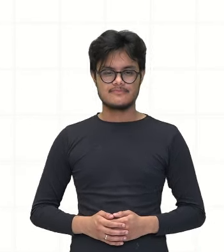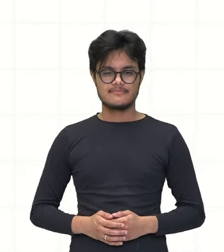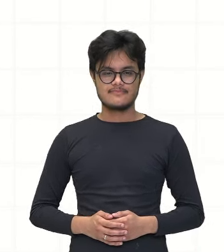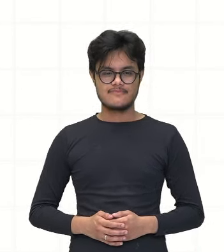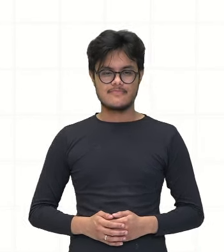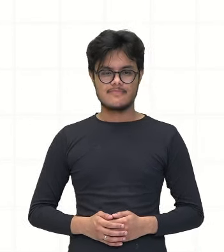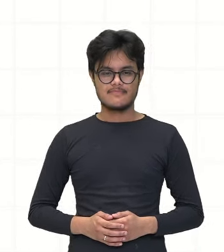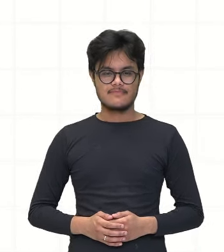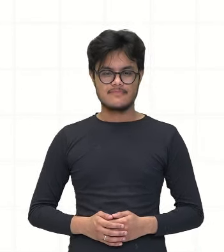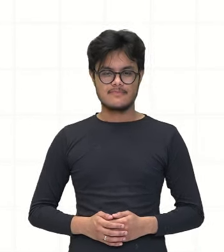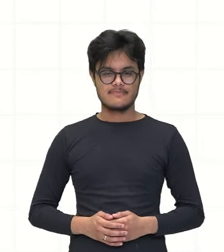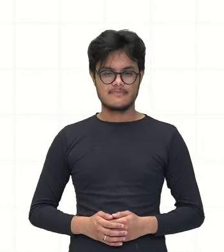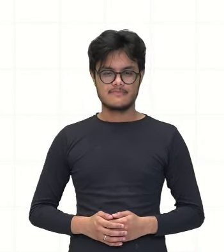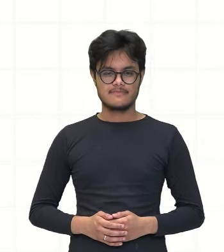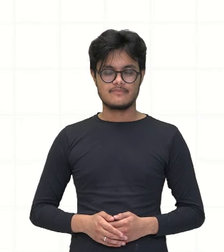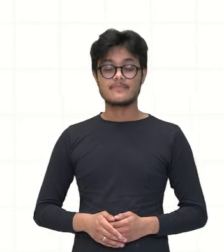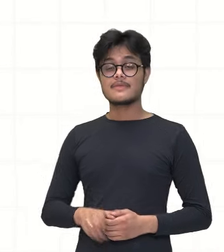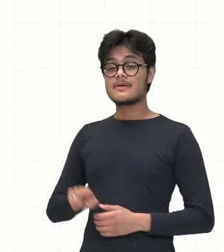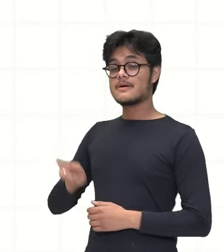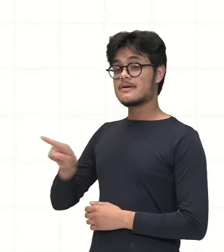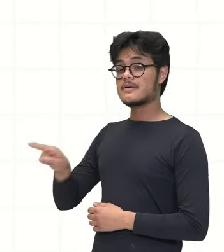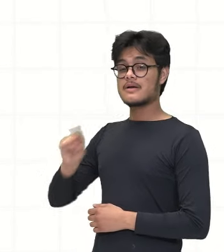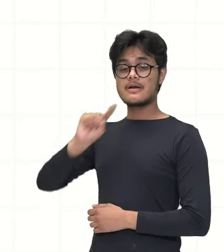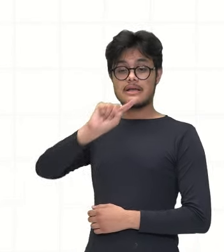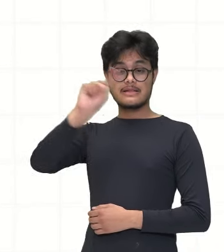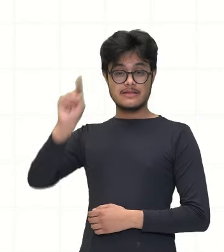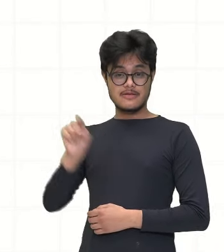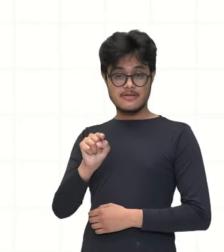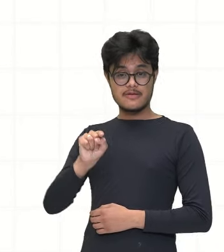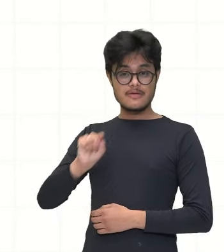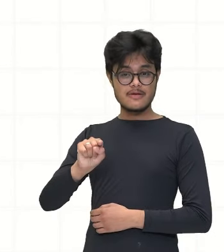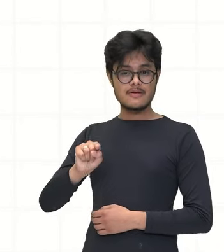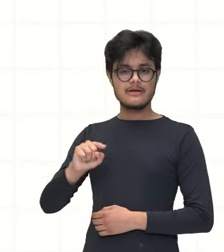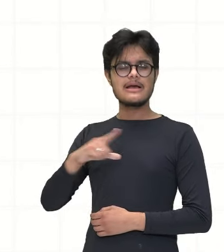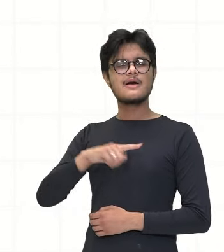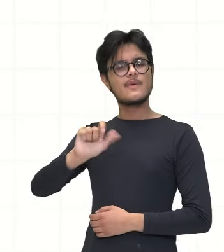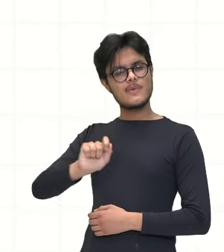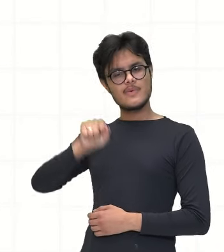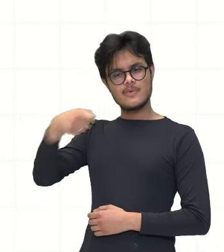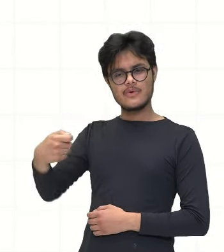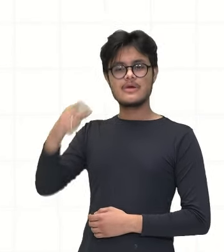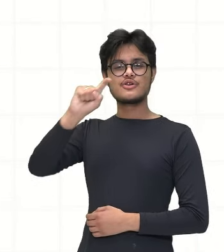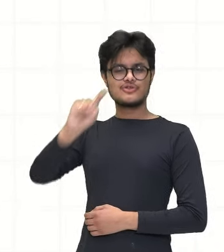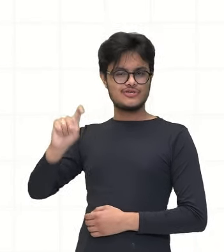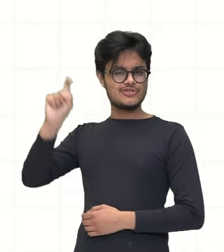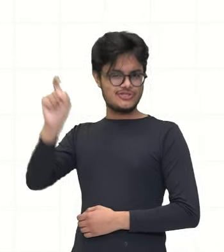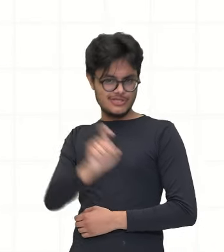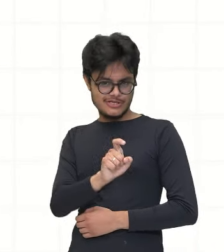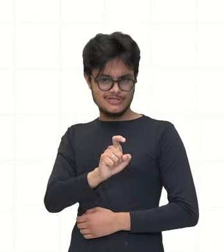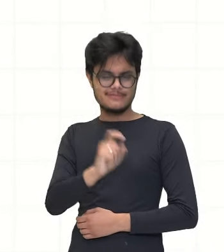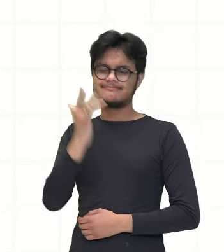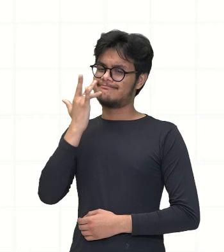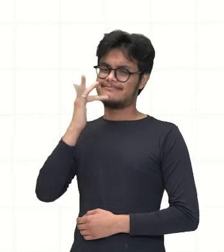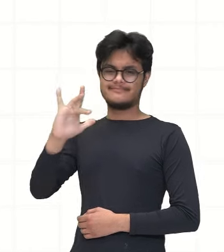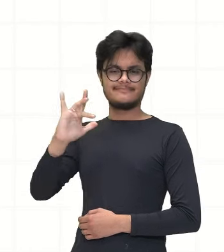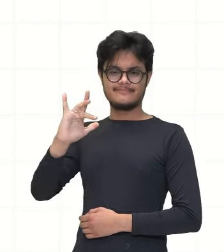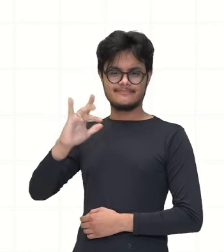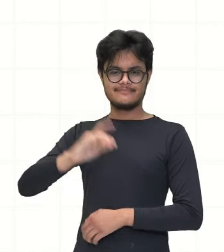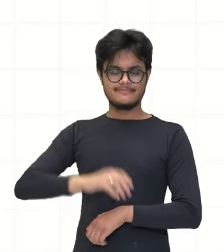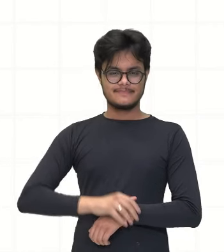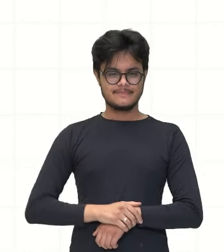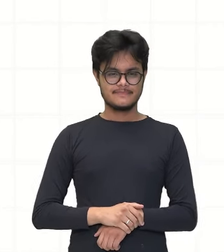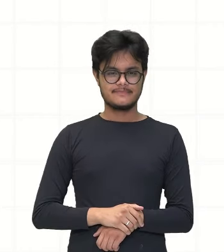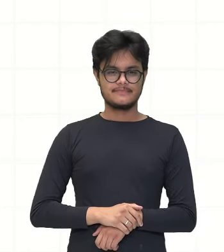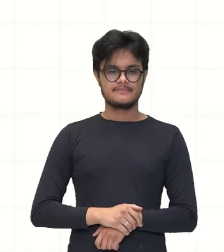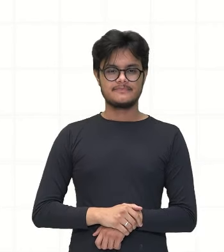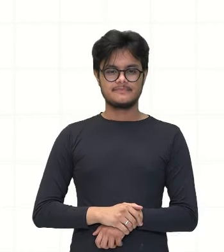Nessa interrogação aqui de em quanto tempo, eu vou colocar a minha letra desconhecida, certo? Então, vou